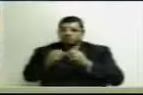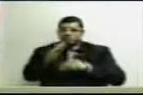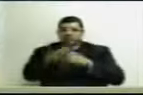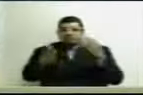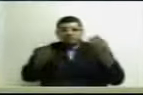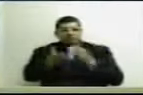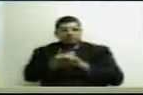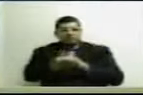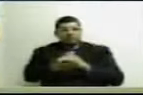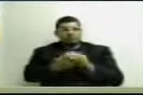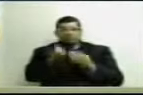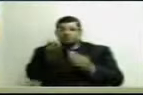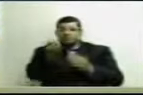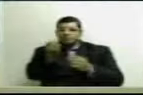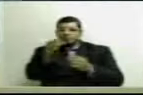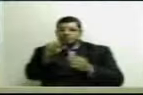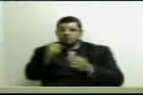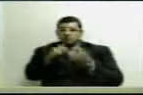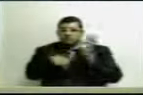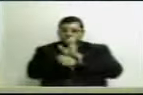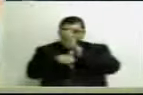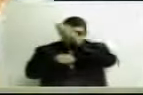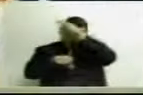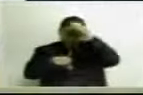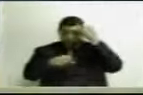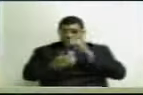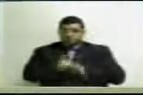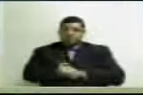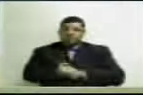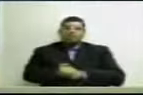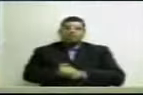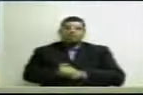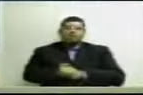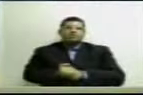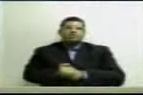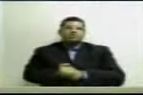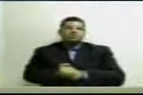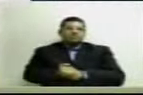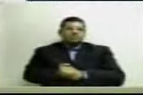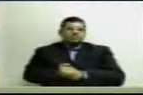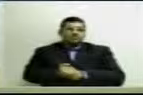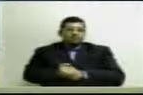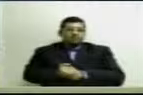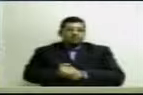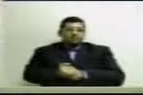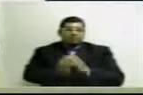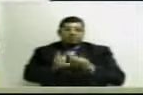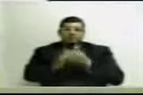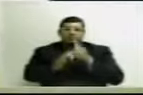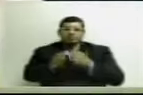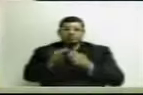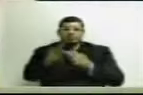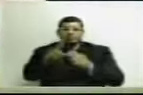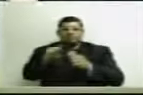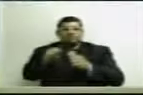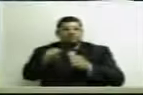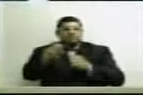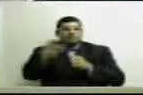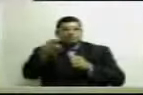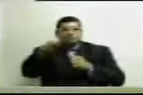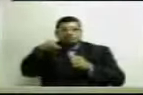levantamento, a cesta básica do Estado do Amazonas, no primeiro trimestre,